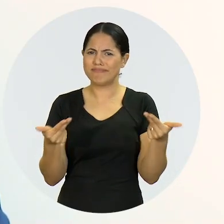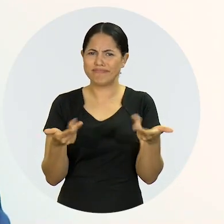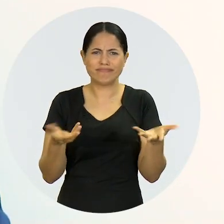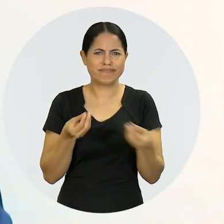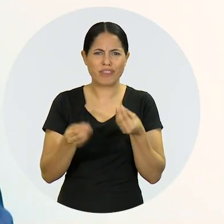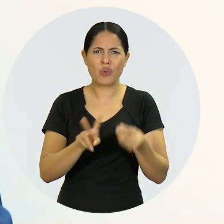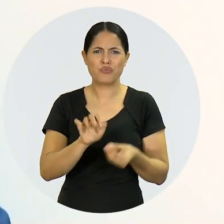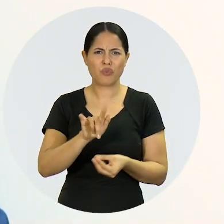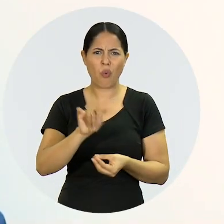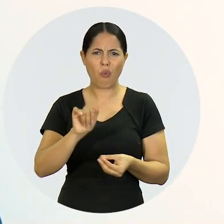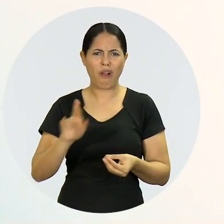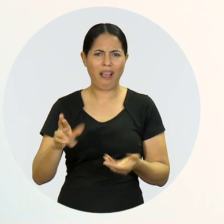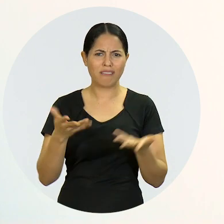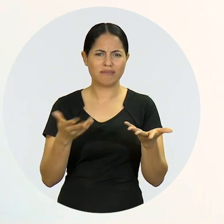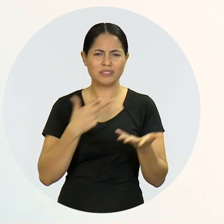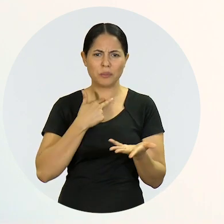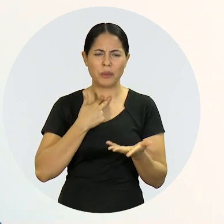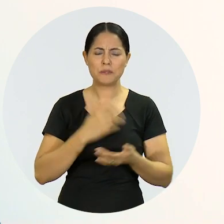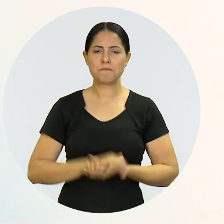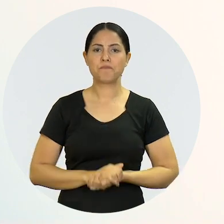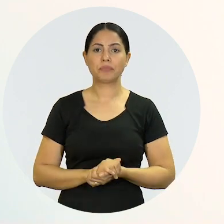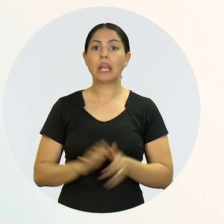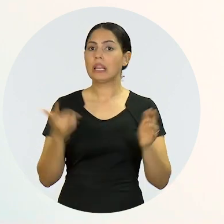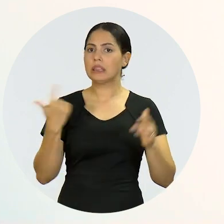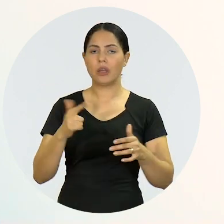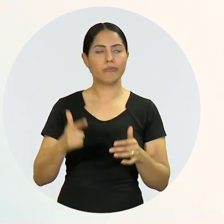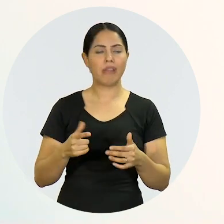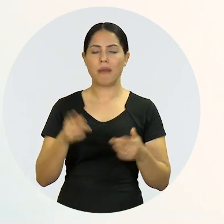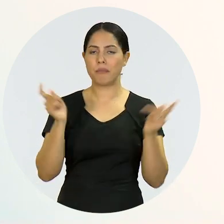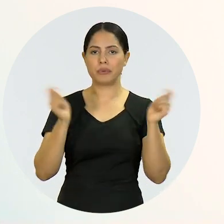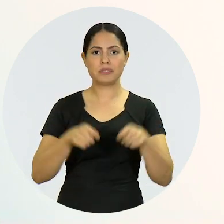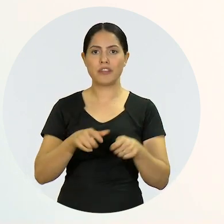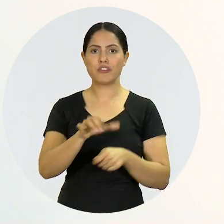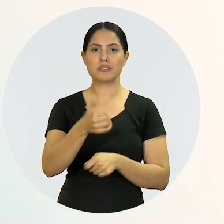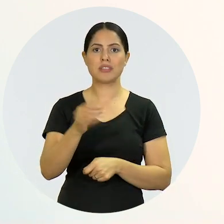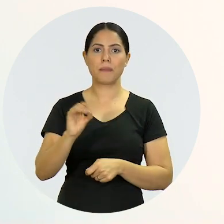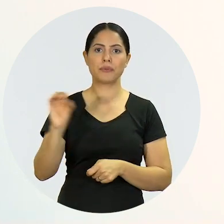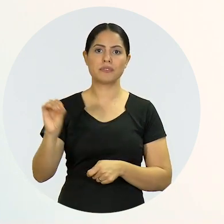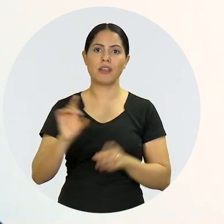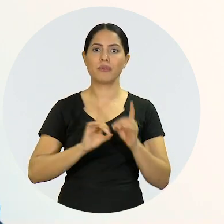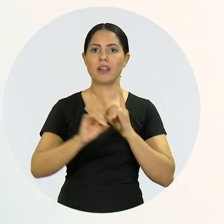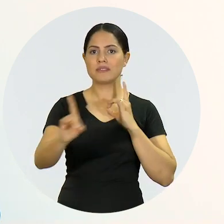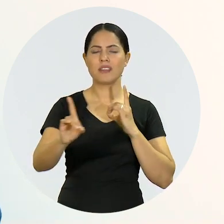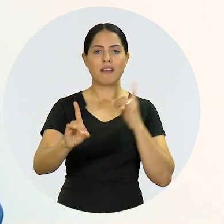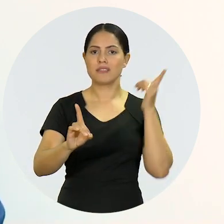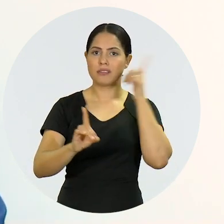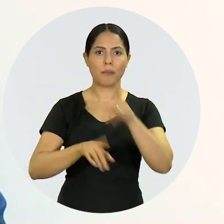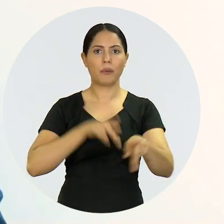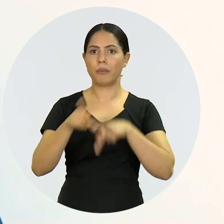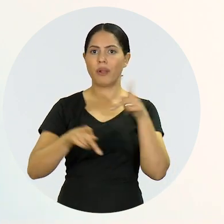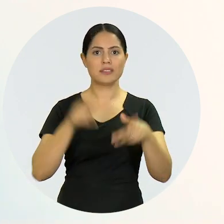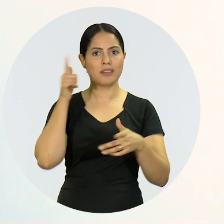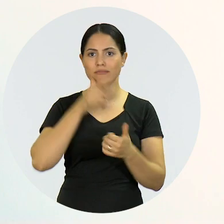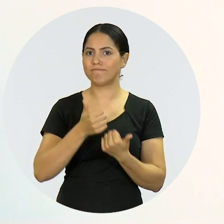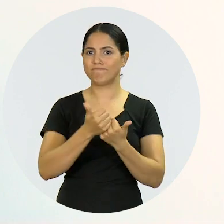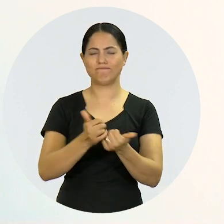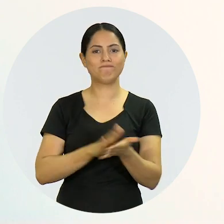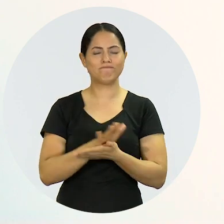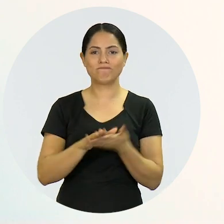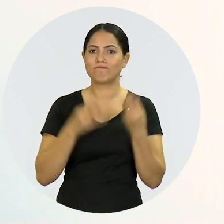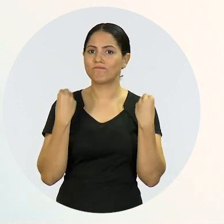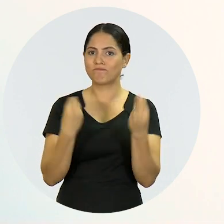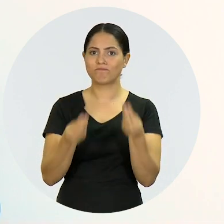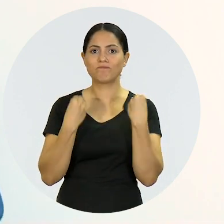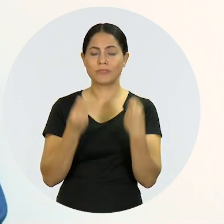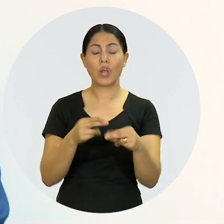para a sociedade com o ensino 100% à distância. Por isso, o plenário do Conselho